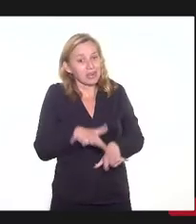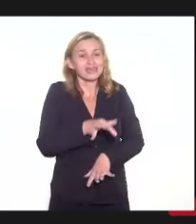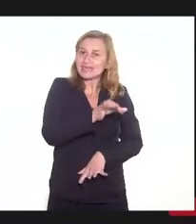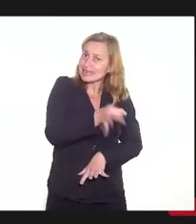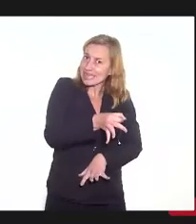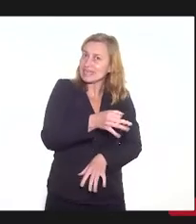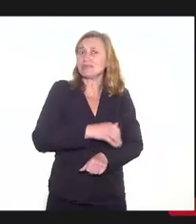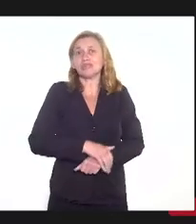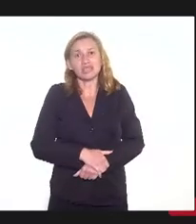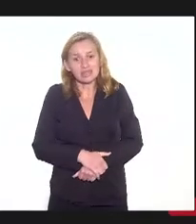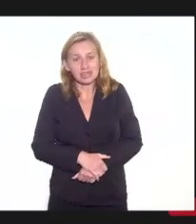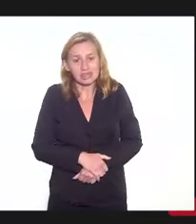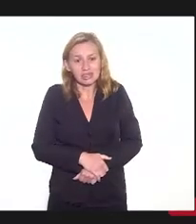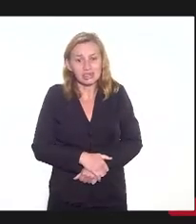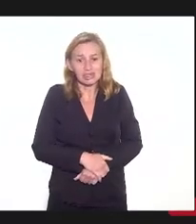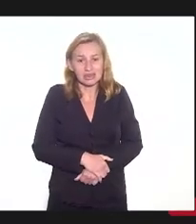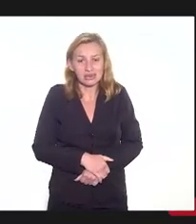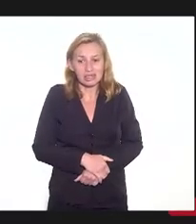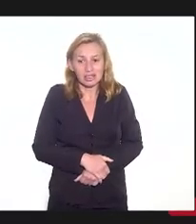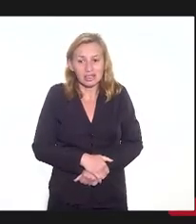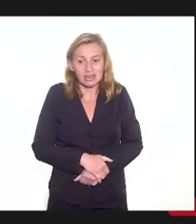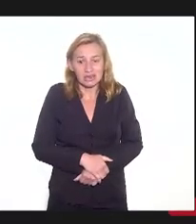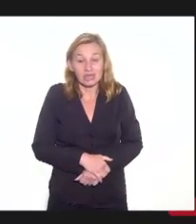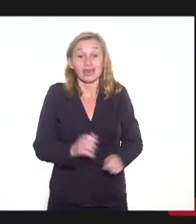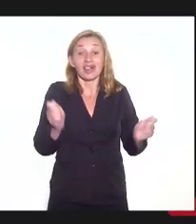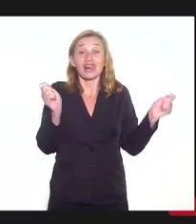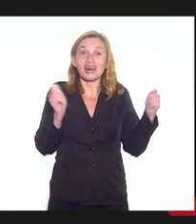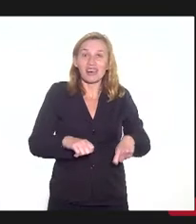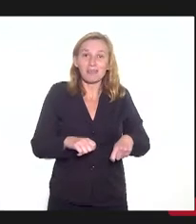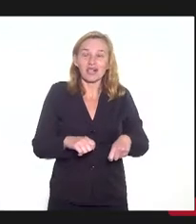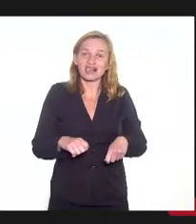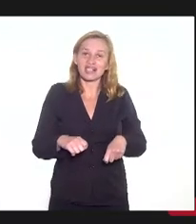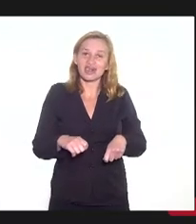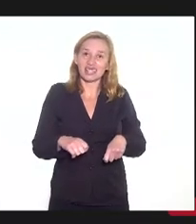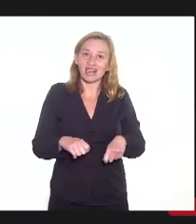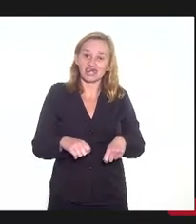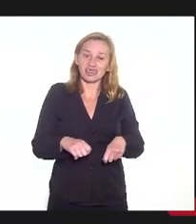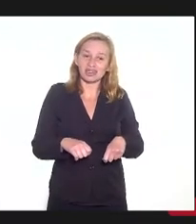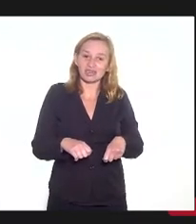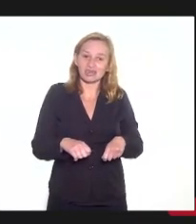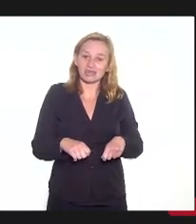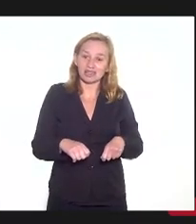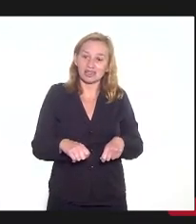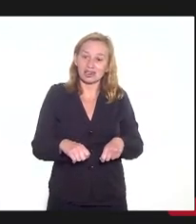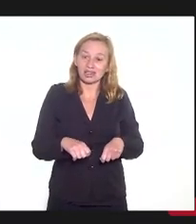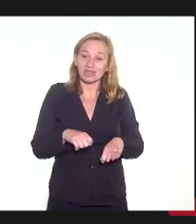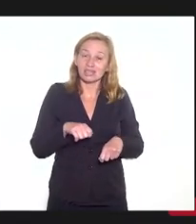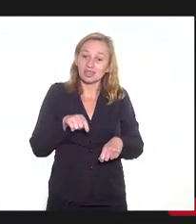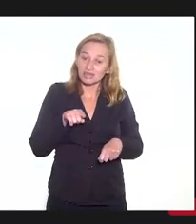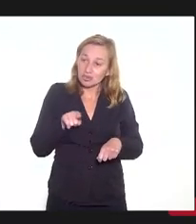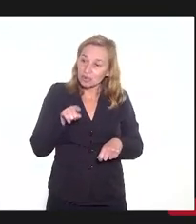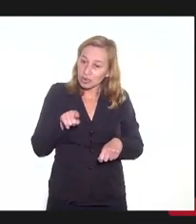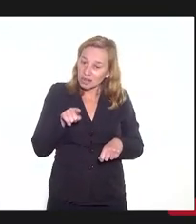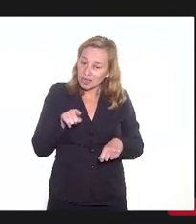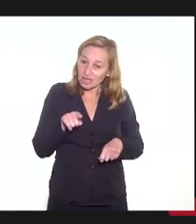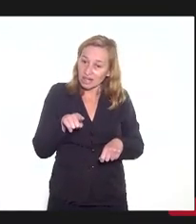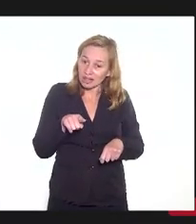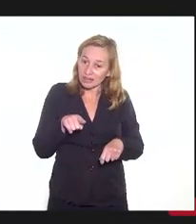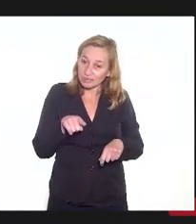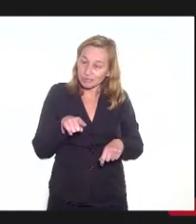da existência, da capacidade de mobilização que você ia encendendo